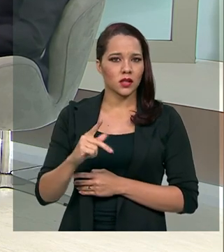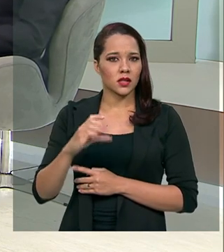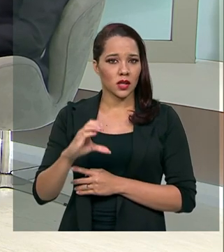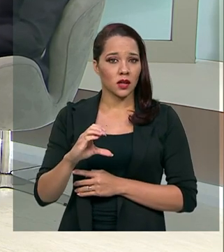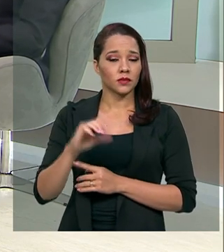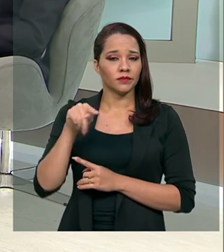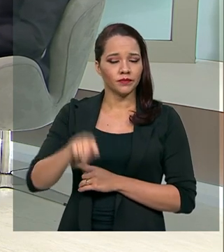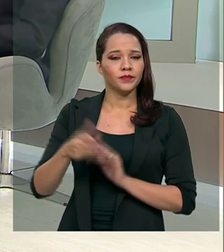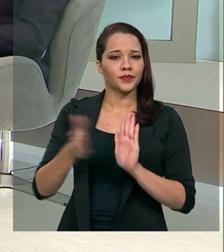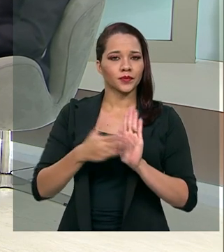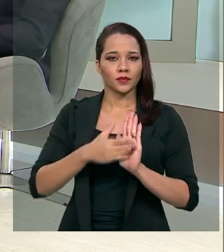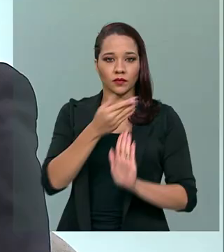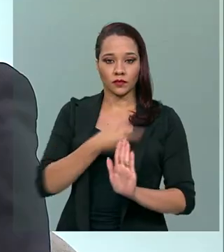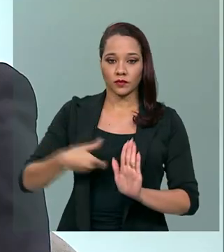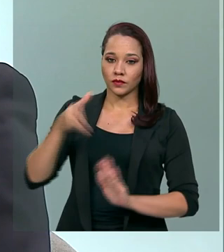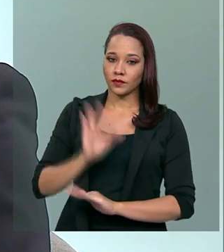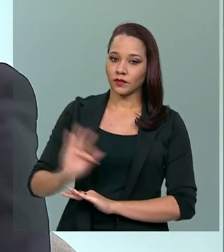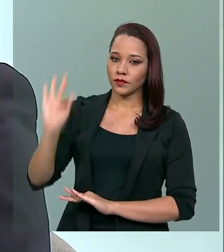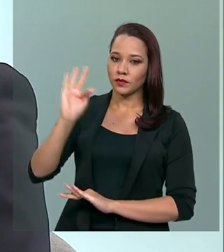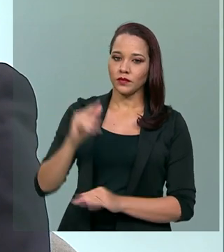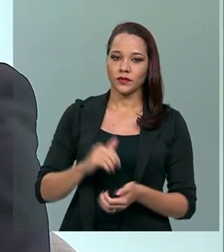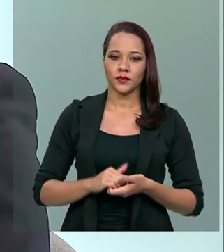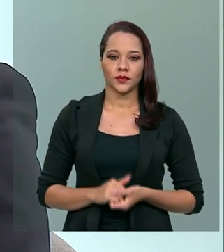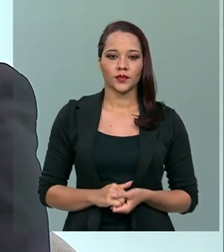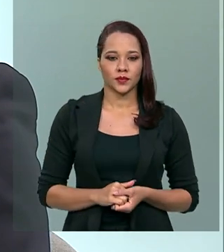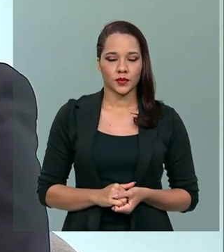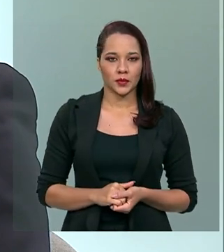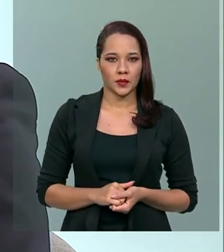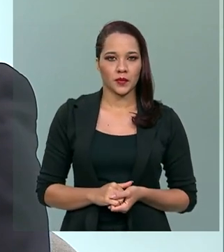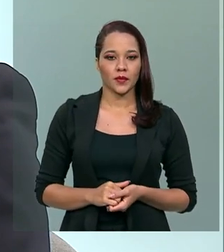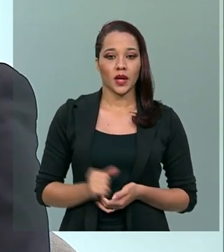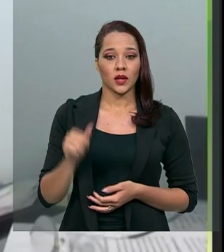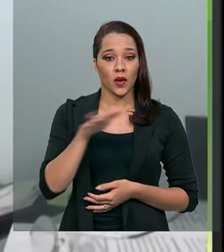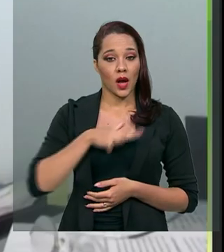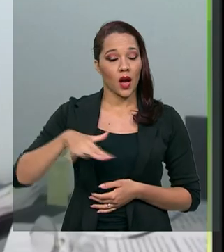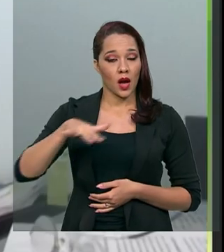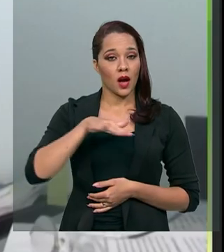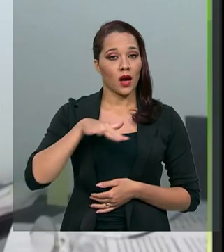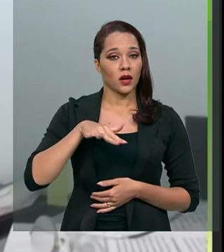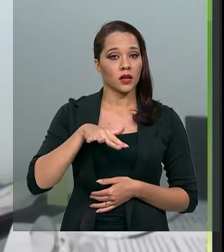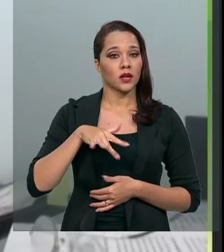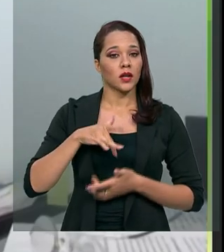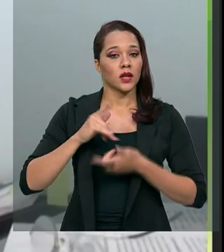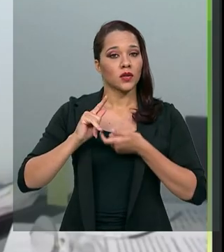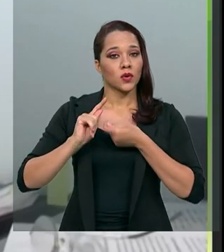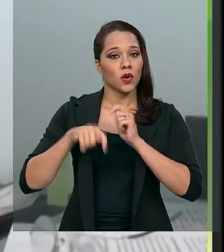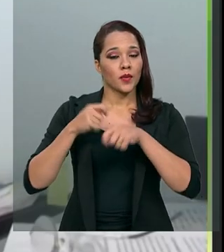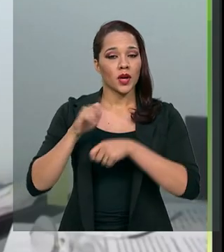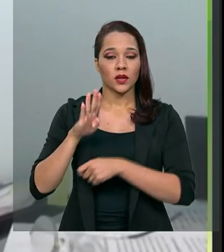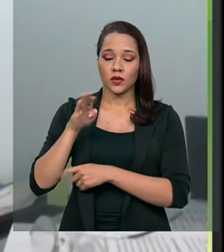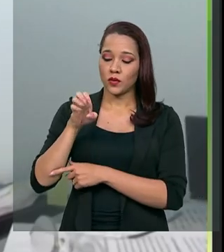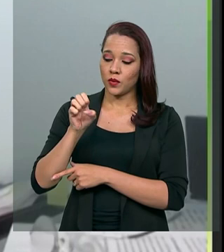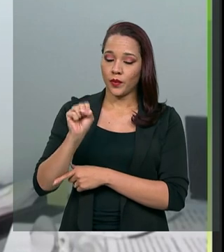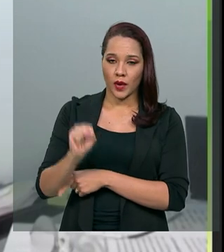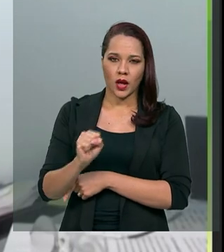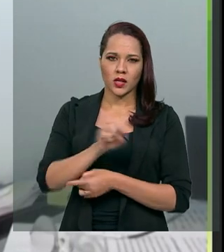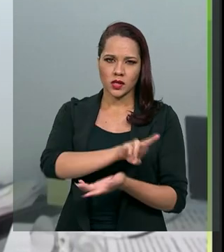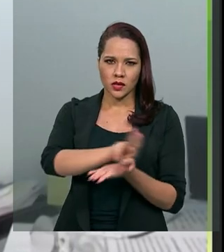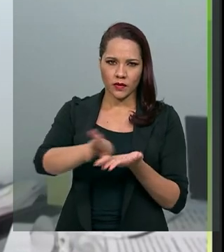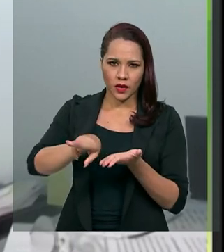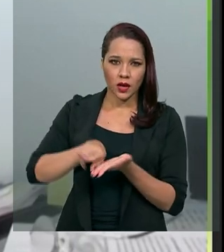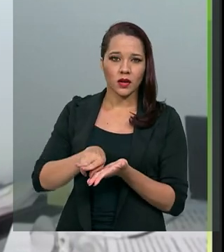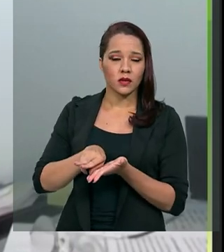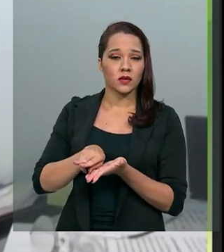essa proposta do governo federal? O setor de comércio de bens, serviços e turismo,